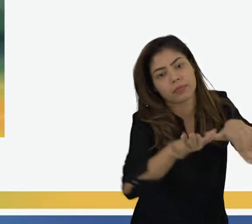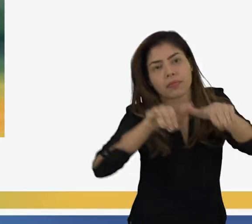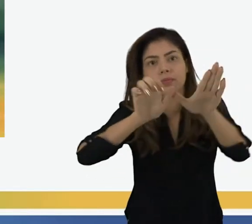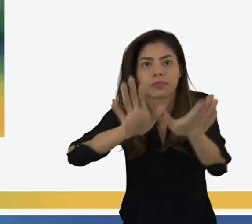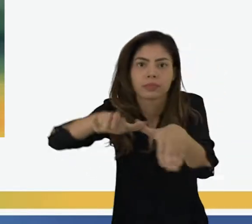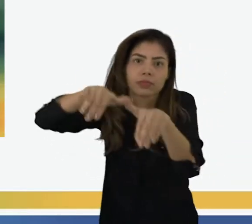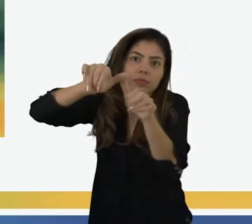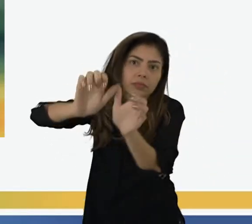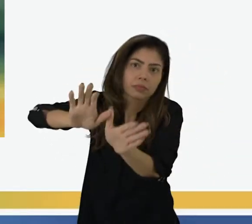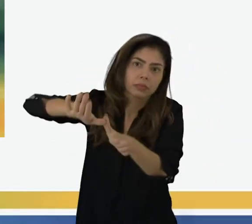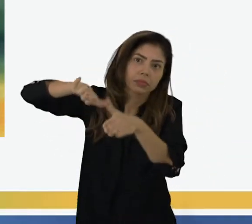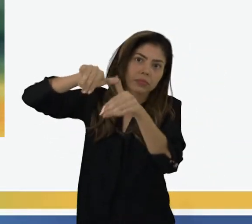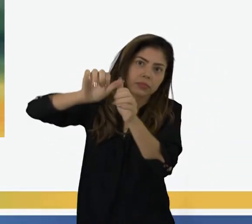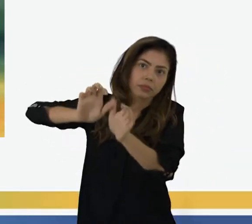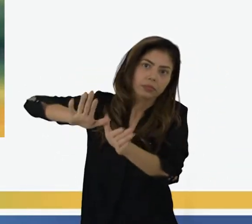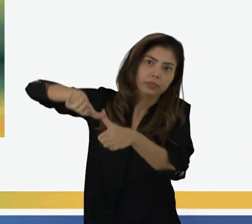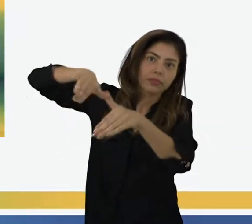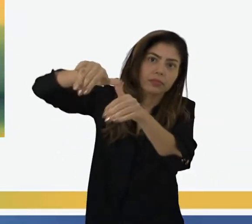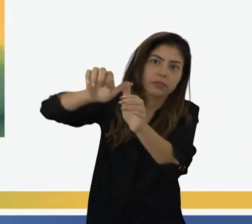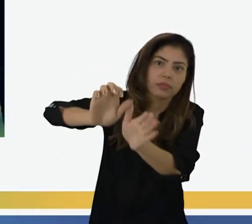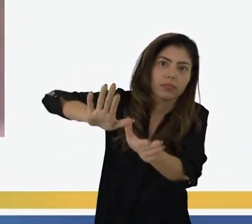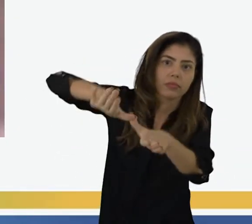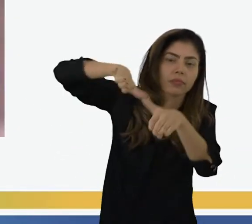Vamos assistir. Olá, vai. Oh,